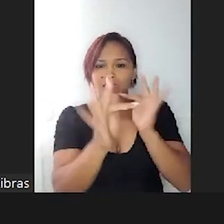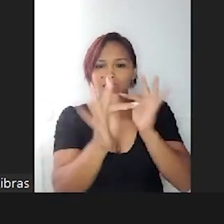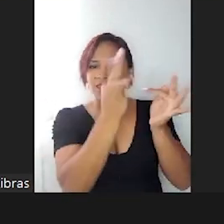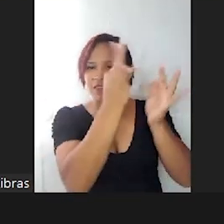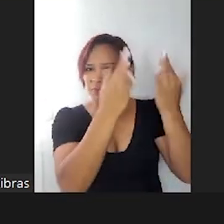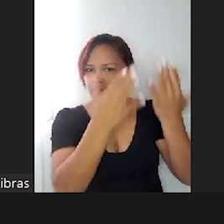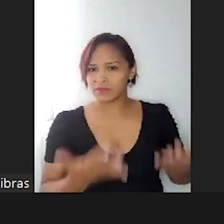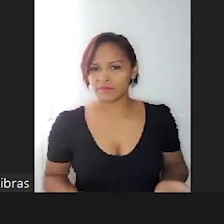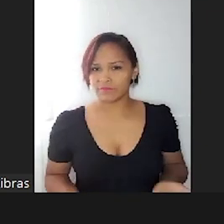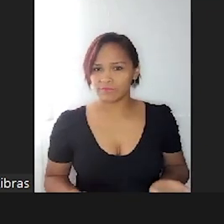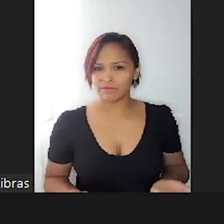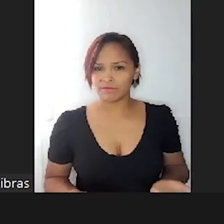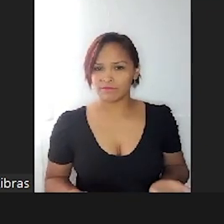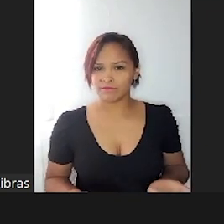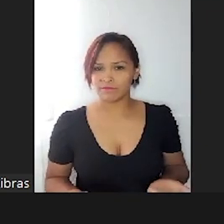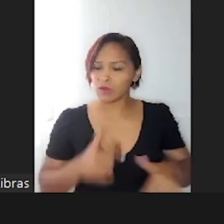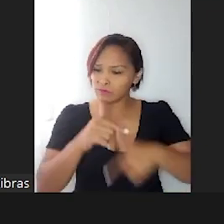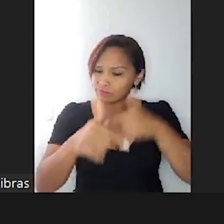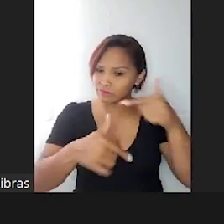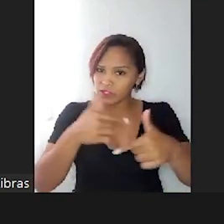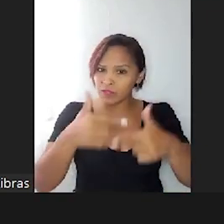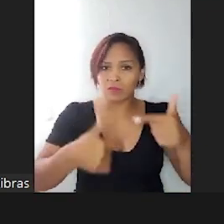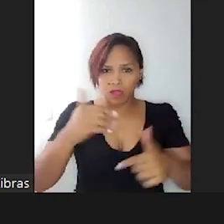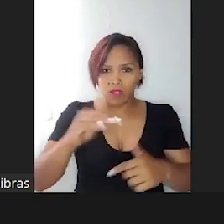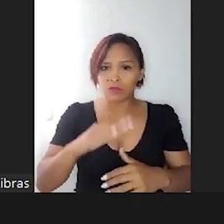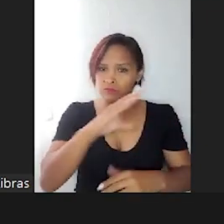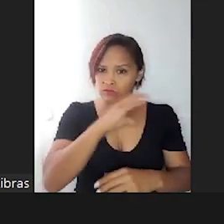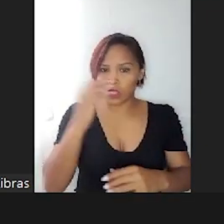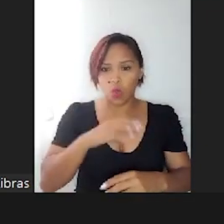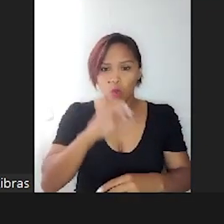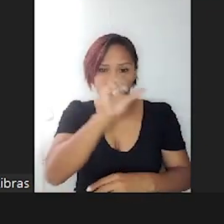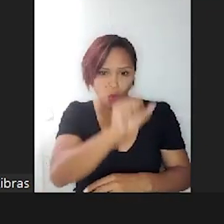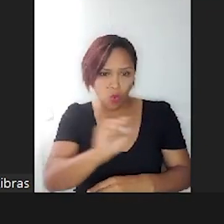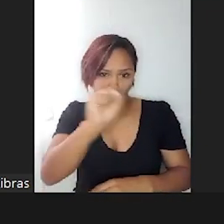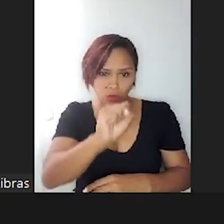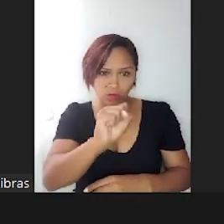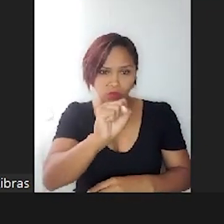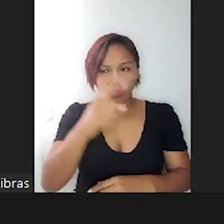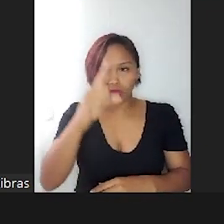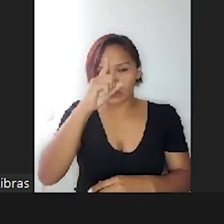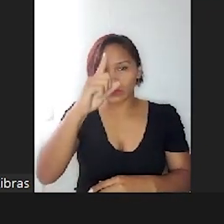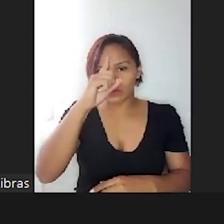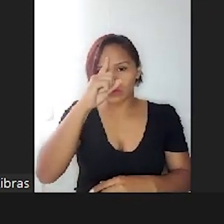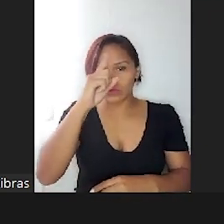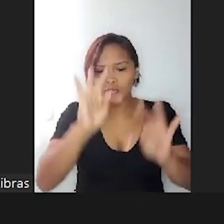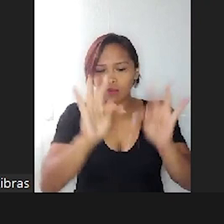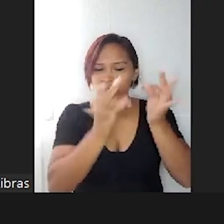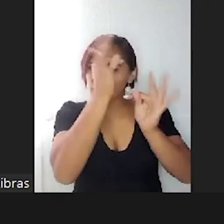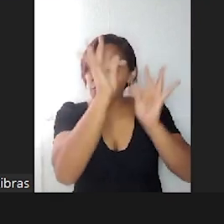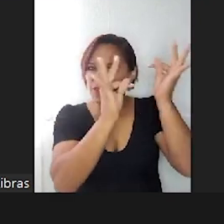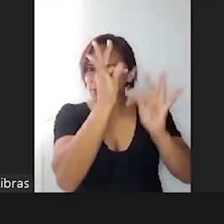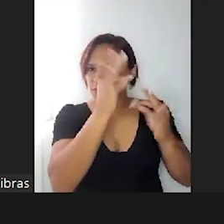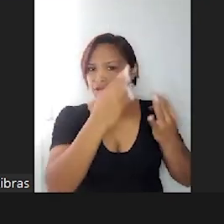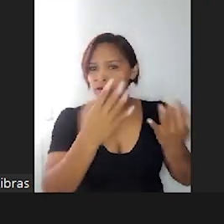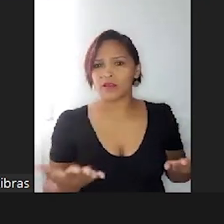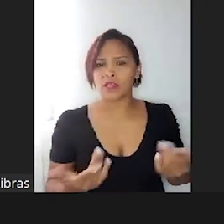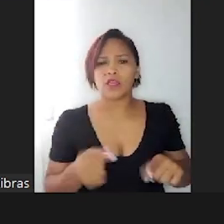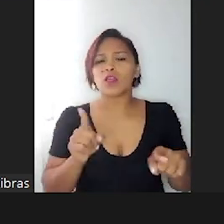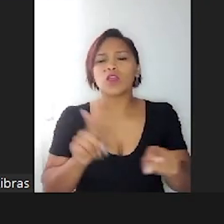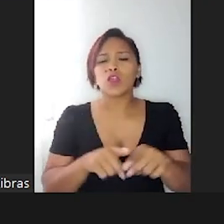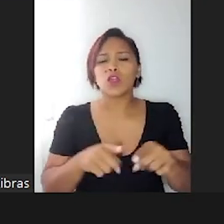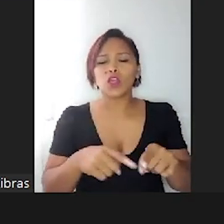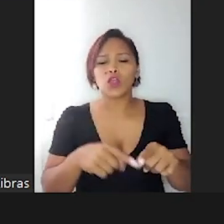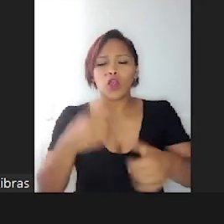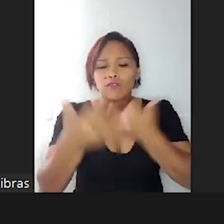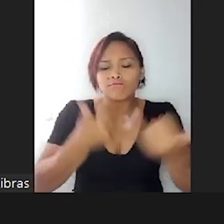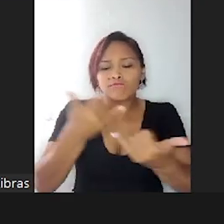É um trabalho de adulto, 8 horas por dia. Assim, que hora que eu vou brincar com o meu filho? Que hora que